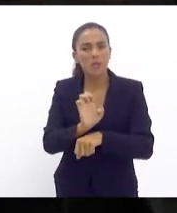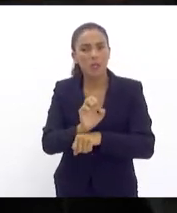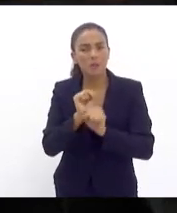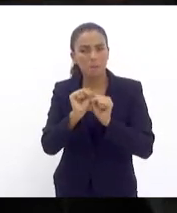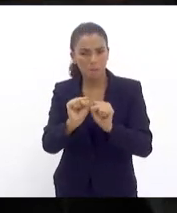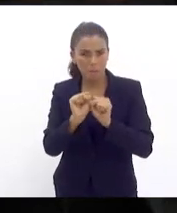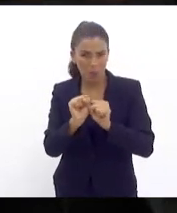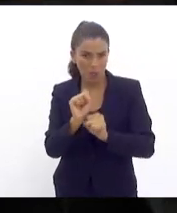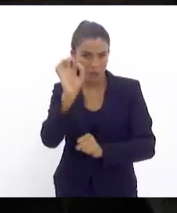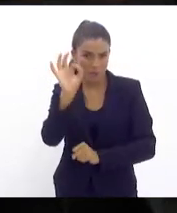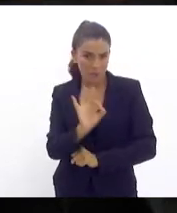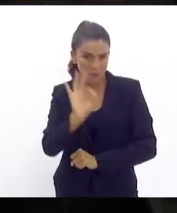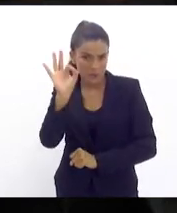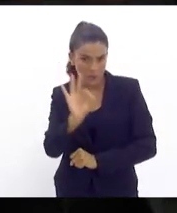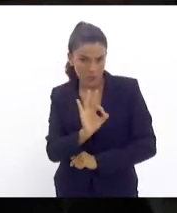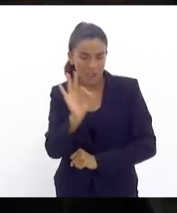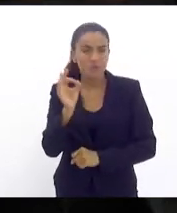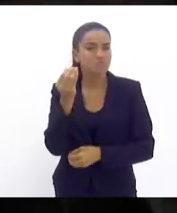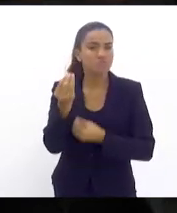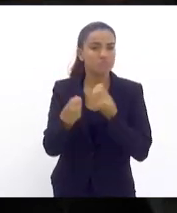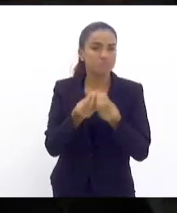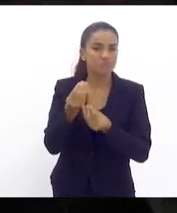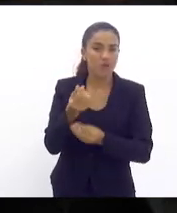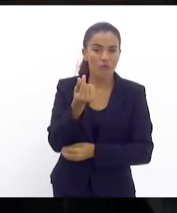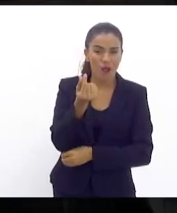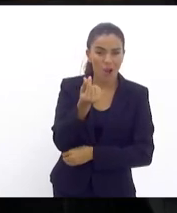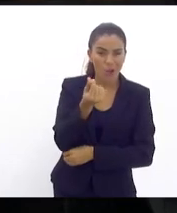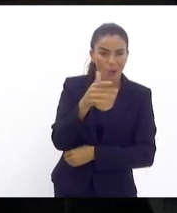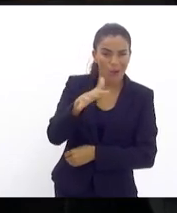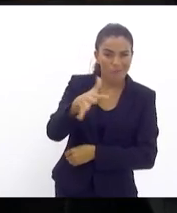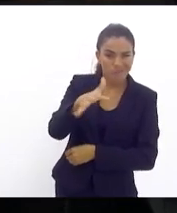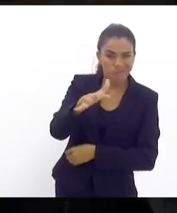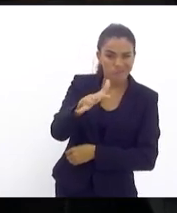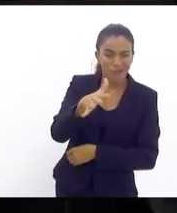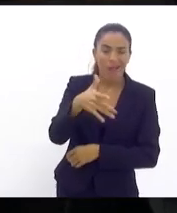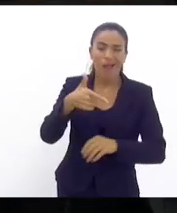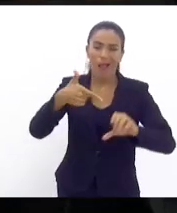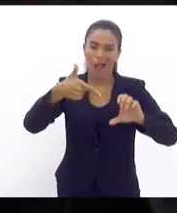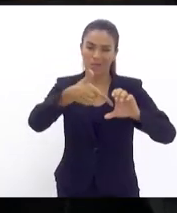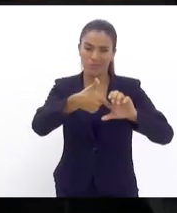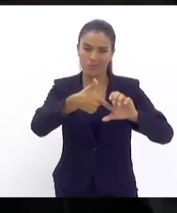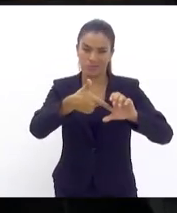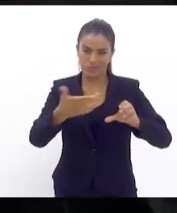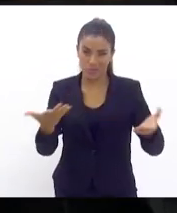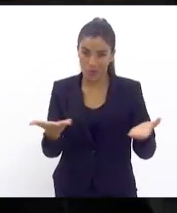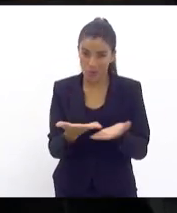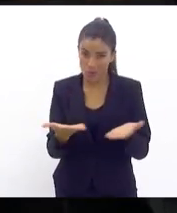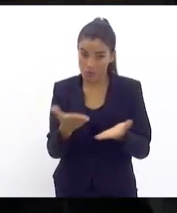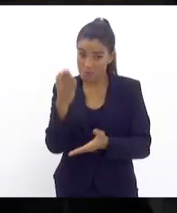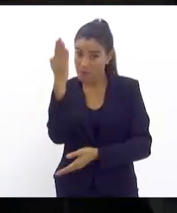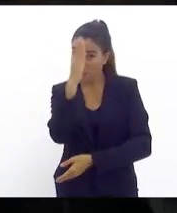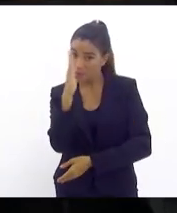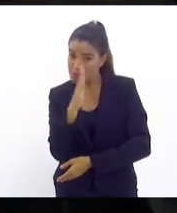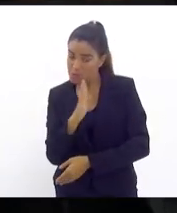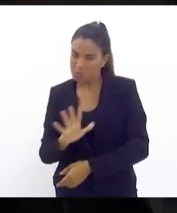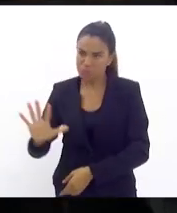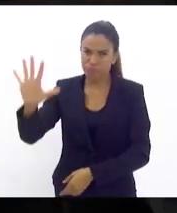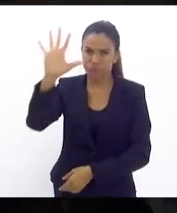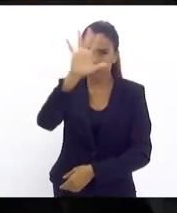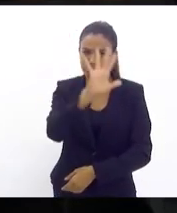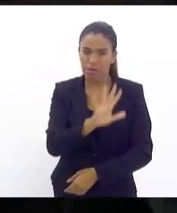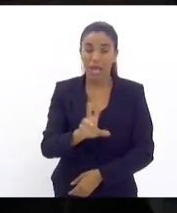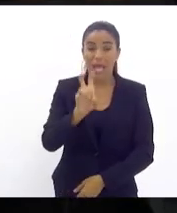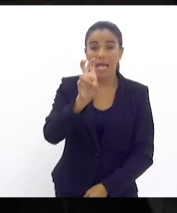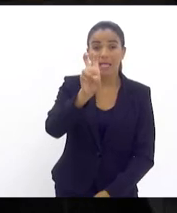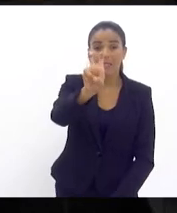alíquota. O preço médio da gasolina hoje, preço médio Brasil, é R$ 5